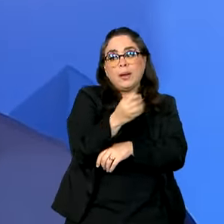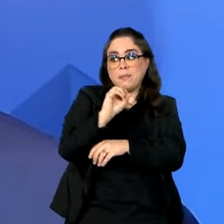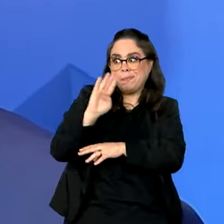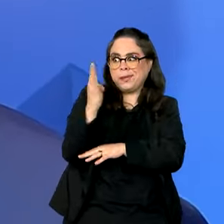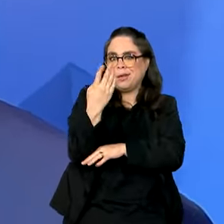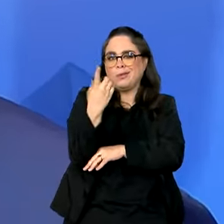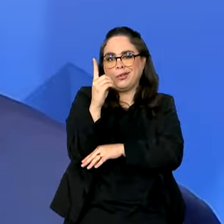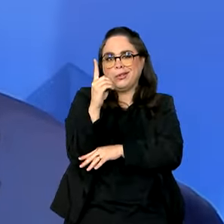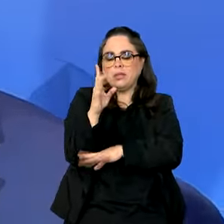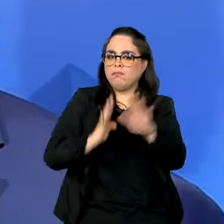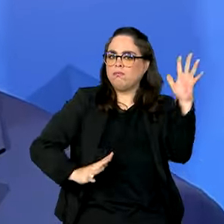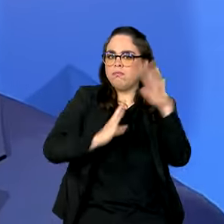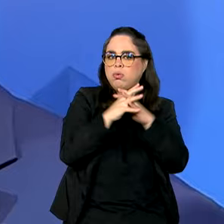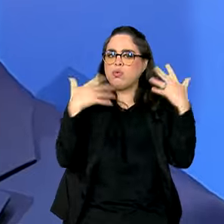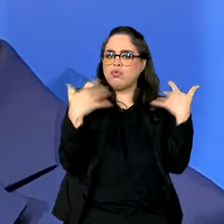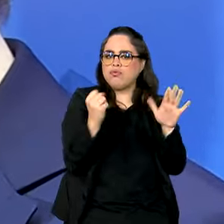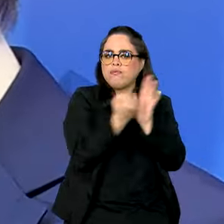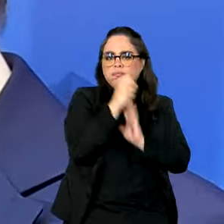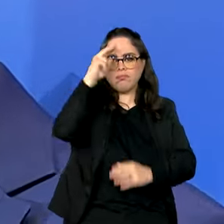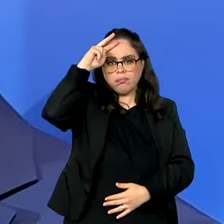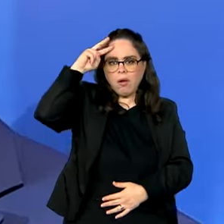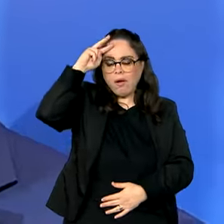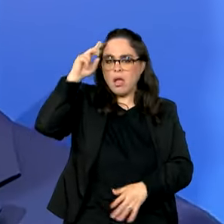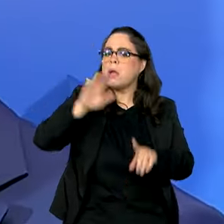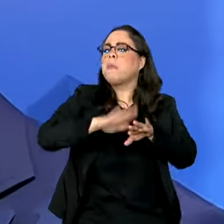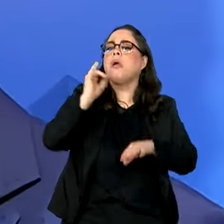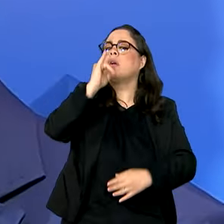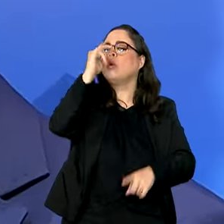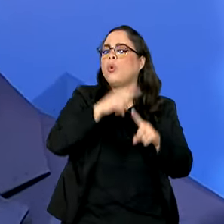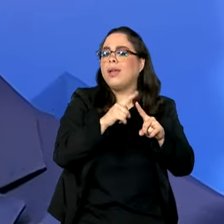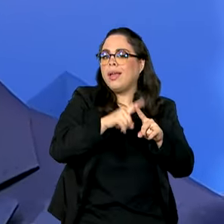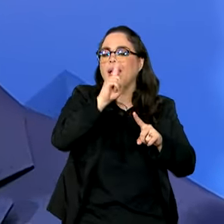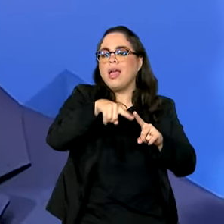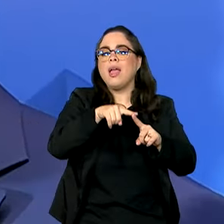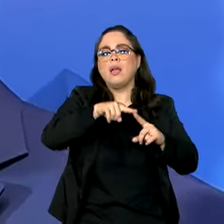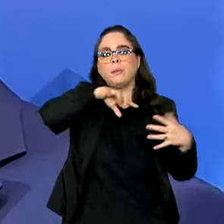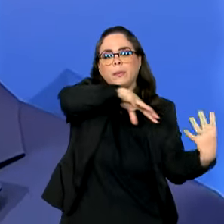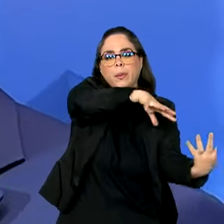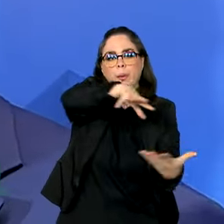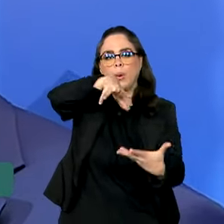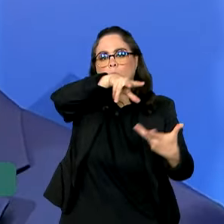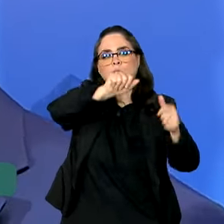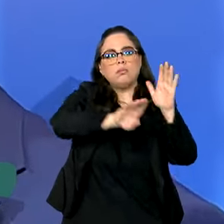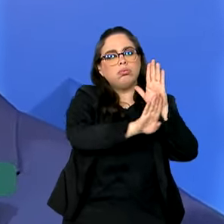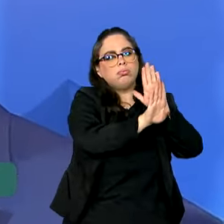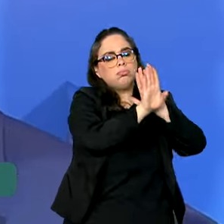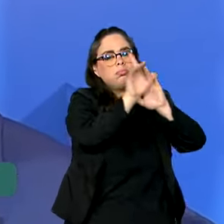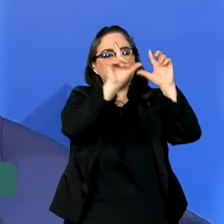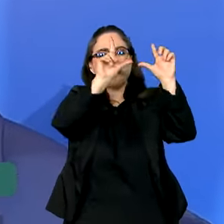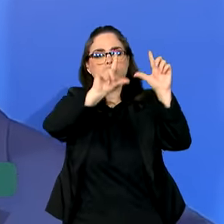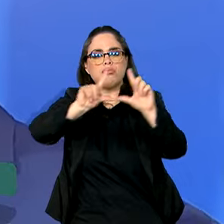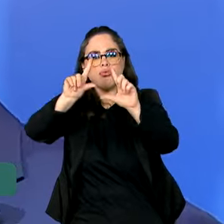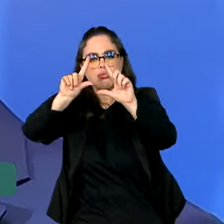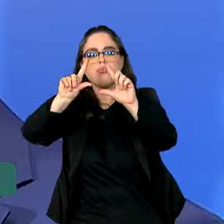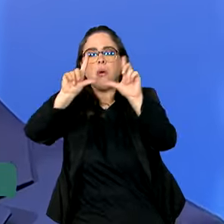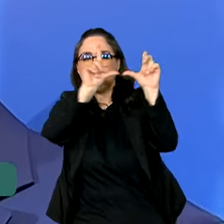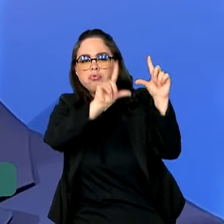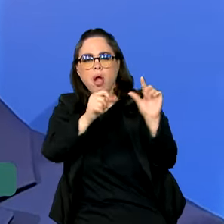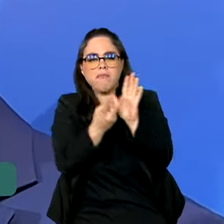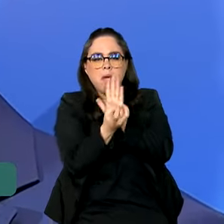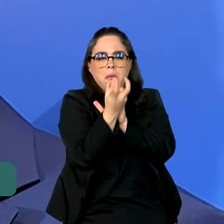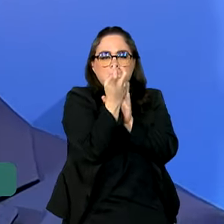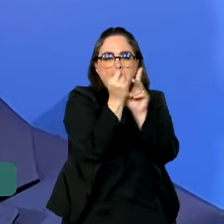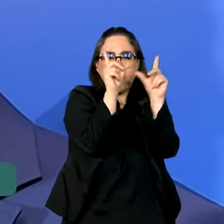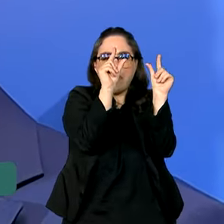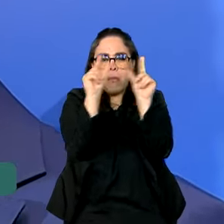recorde, mas o mais importante, houve muita queda no mundo de preço de commodity. Então, quando a